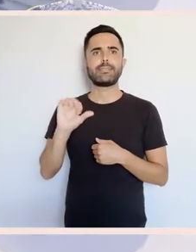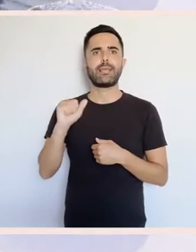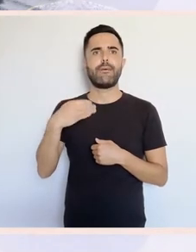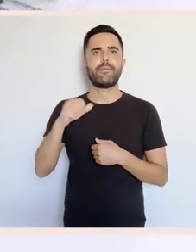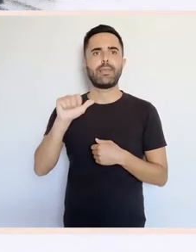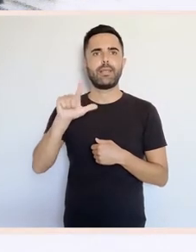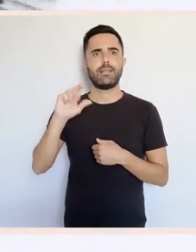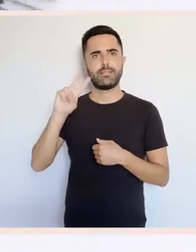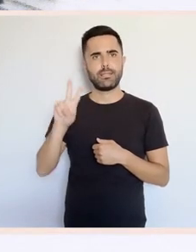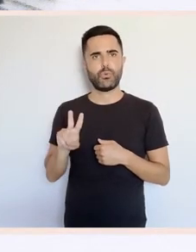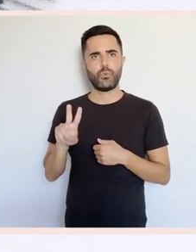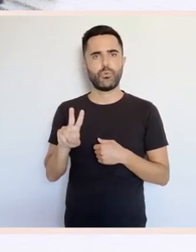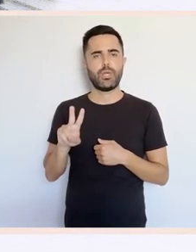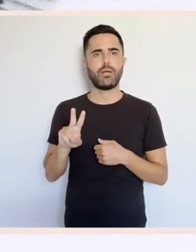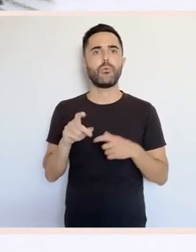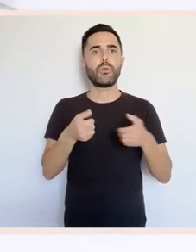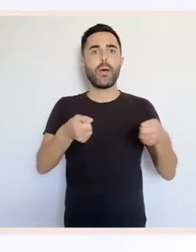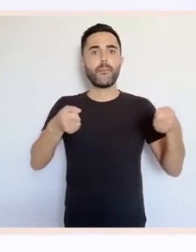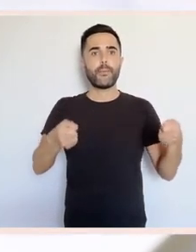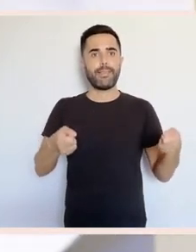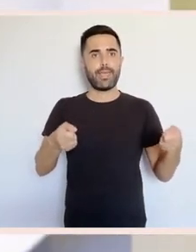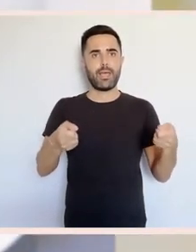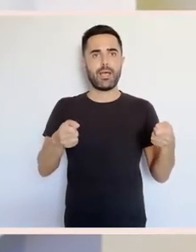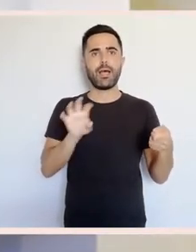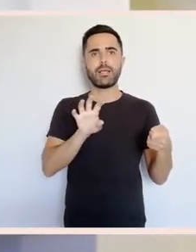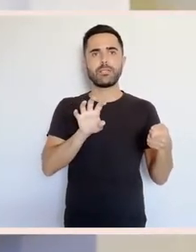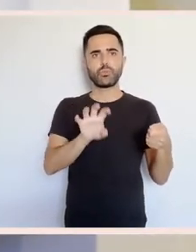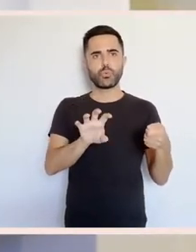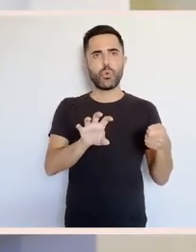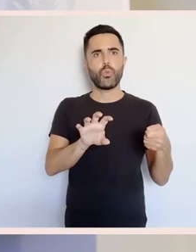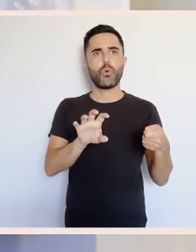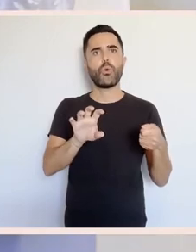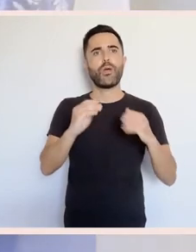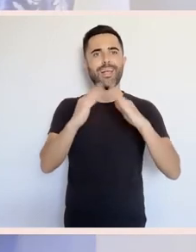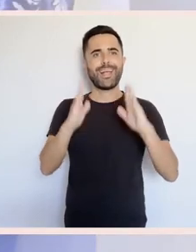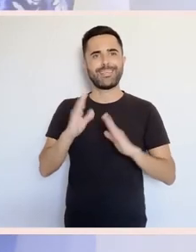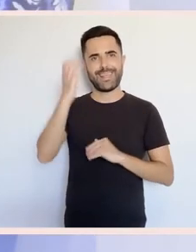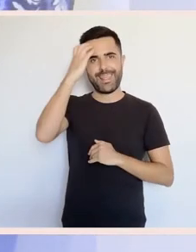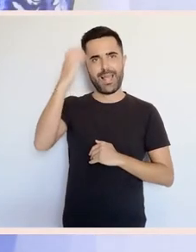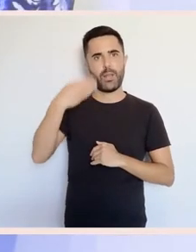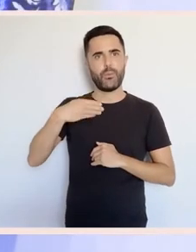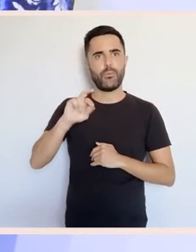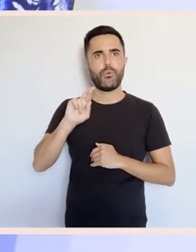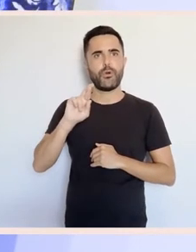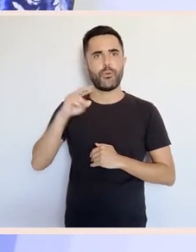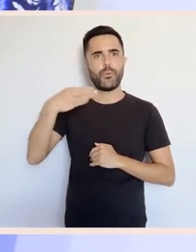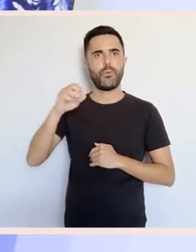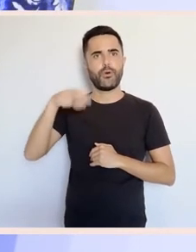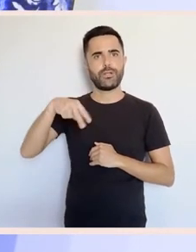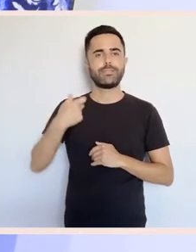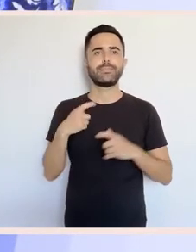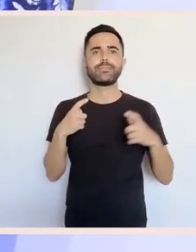as pezas que temos son unha bandesa cos crudos borbóns, pertencentes ao regalo de louza branca,